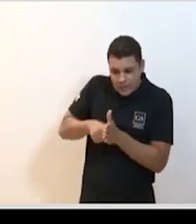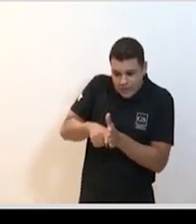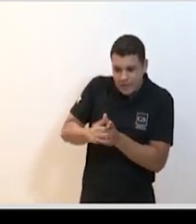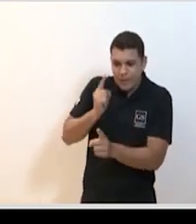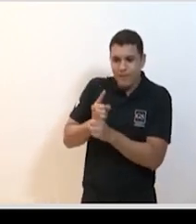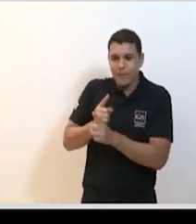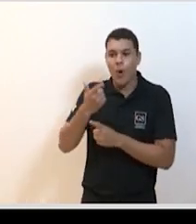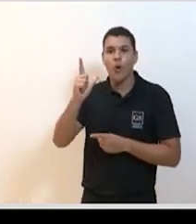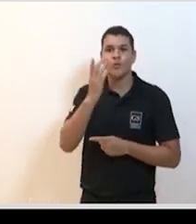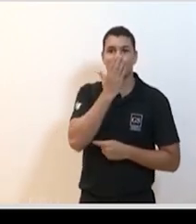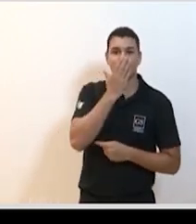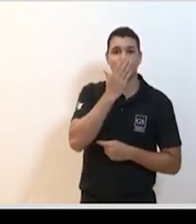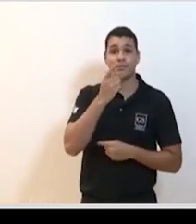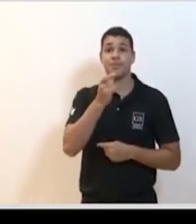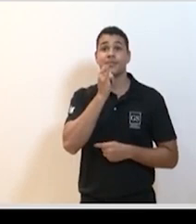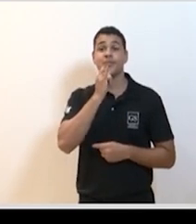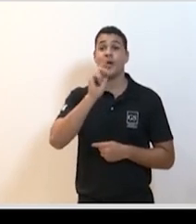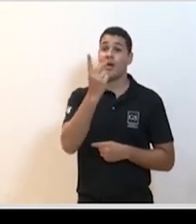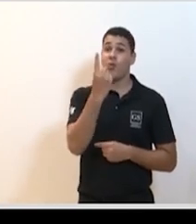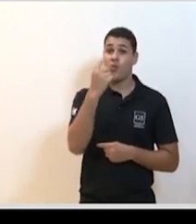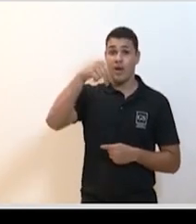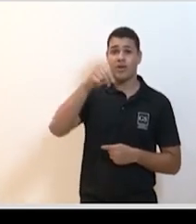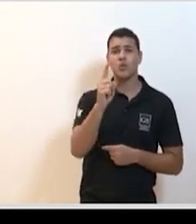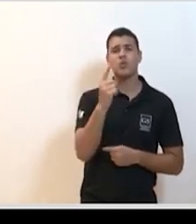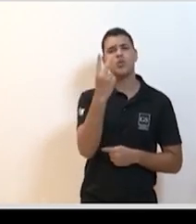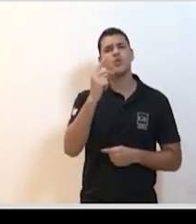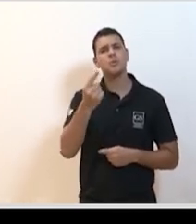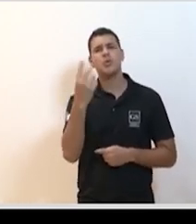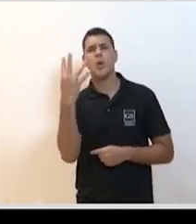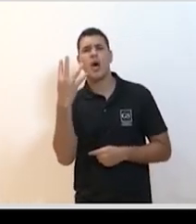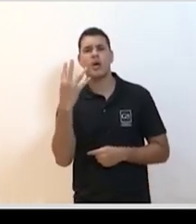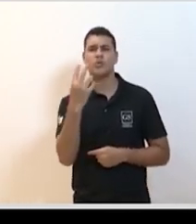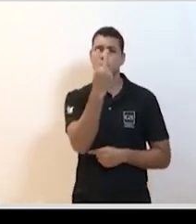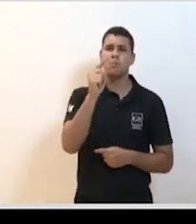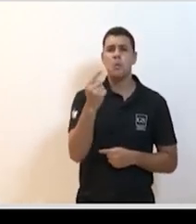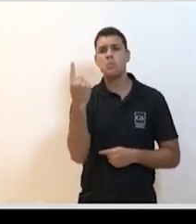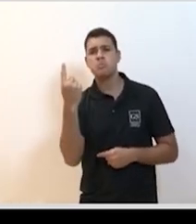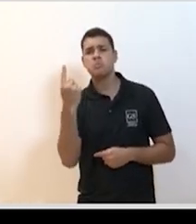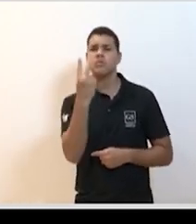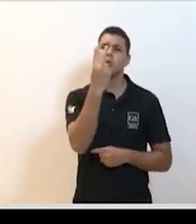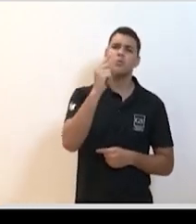H1N1, a taxa de letalidade, está em torno de 0,02, 0,4, uma coisa variável. O 0,1 é uma boa média